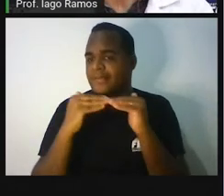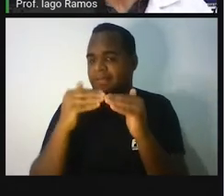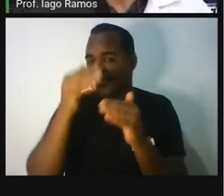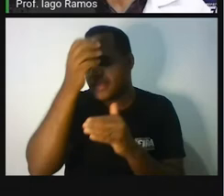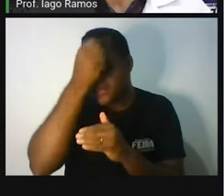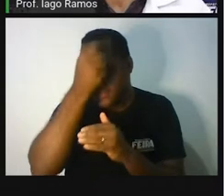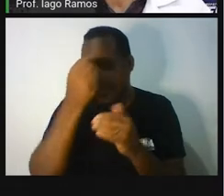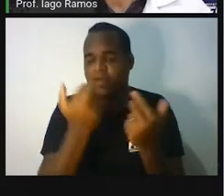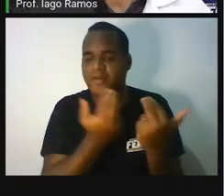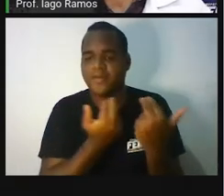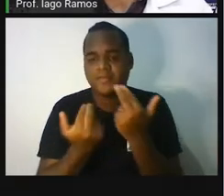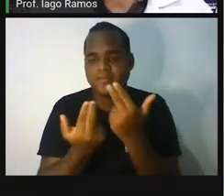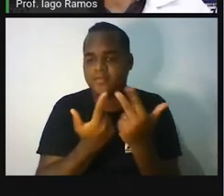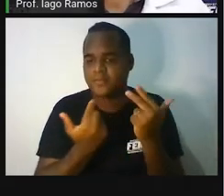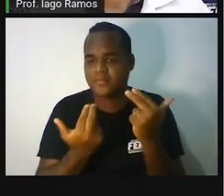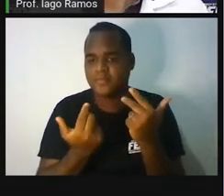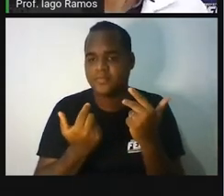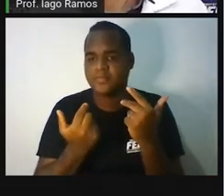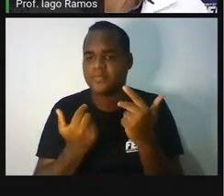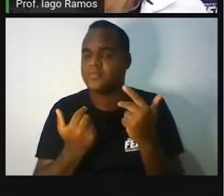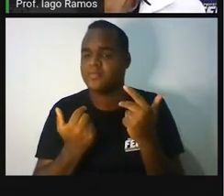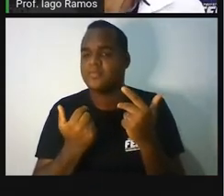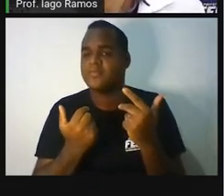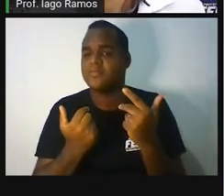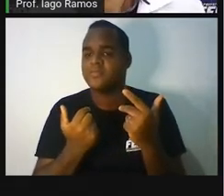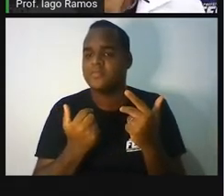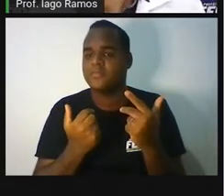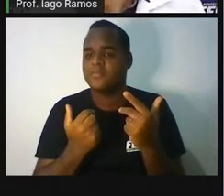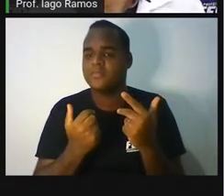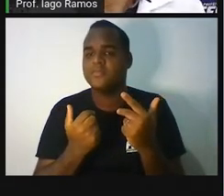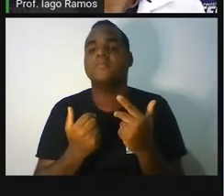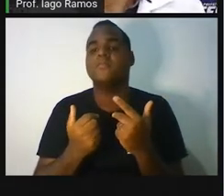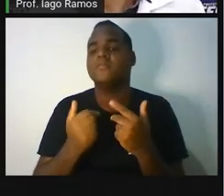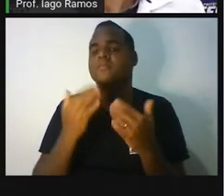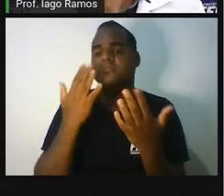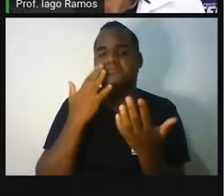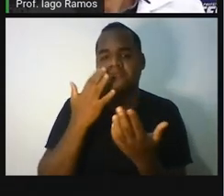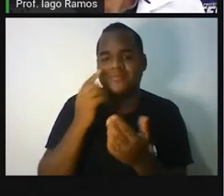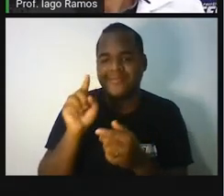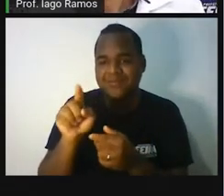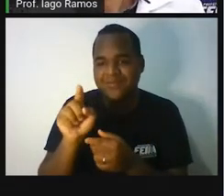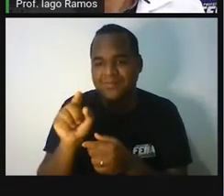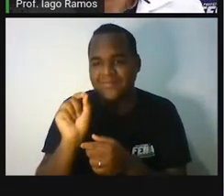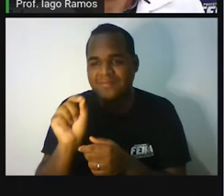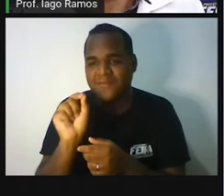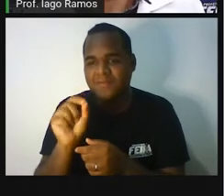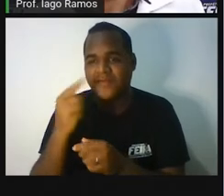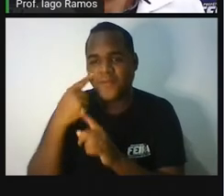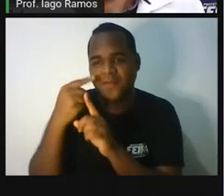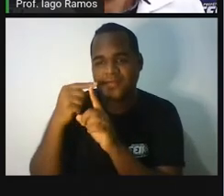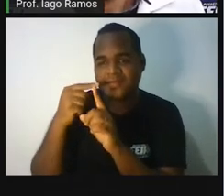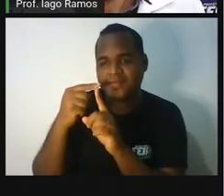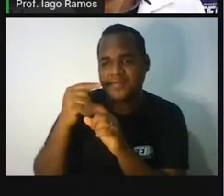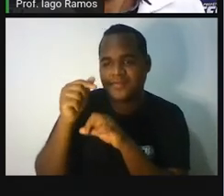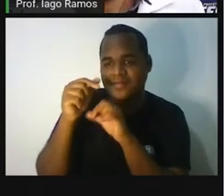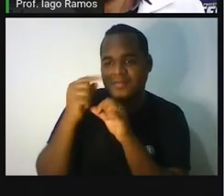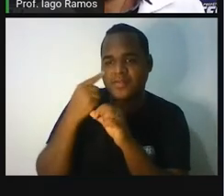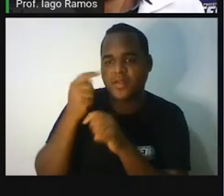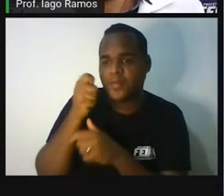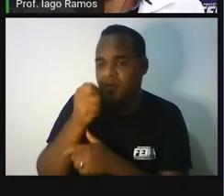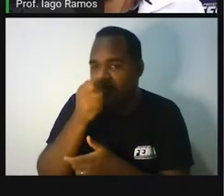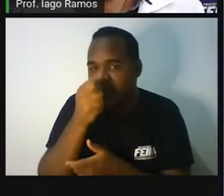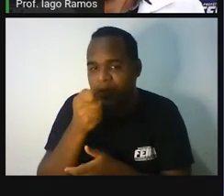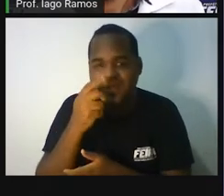igualdade. Bom, não sei... Cadê o dedinho? Olha aqui, onde é que eu clico? Eu vou clicar nessa